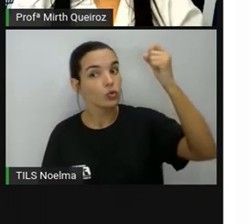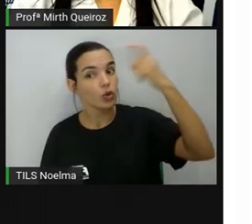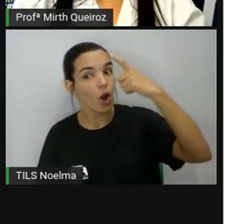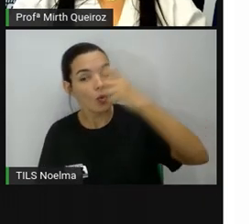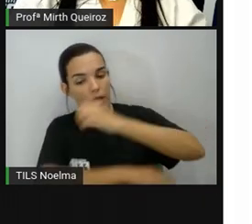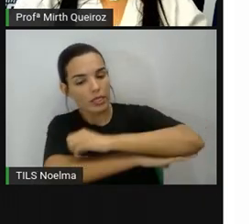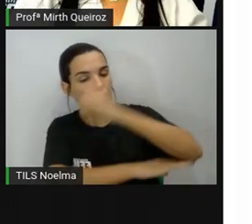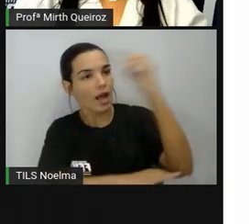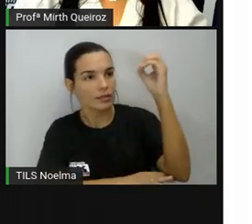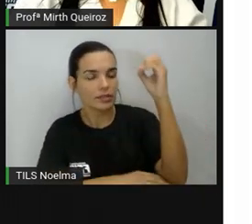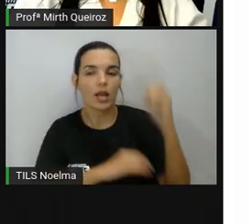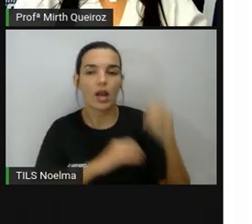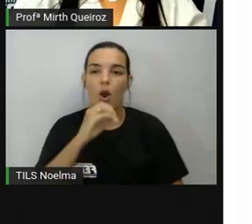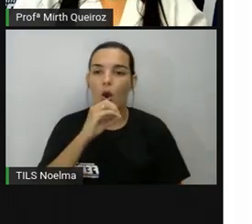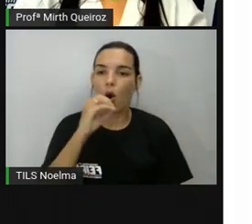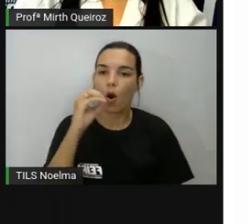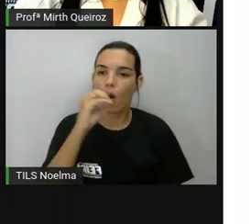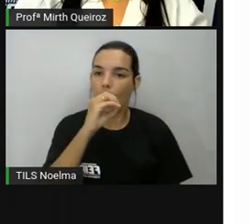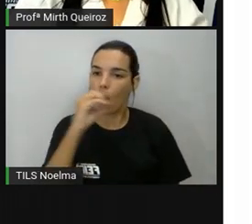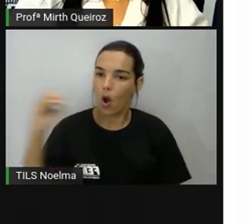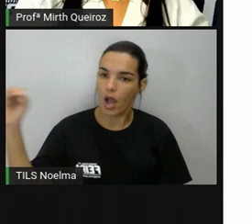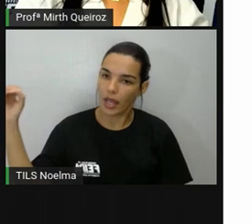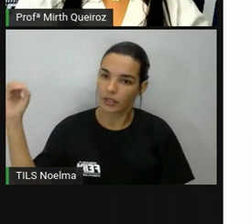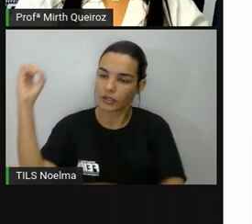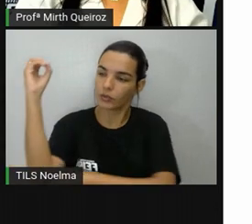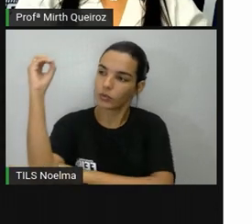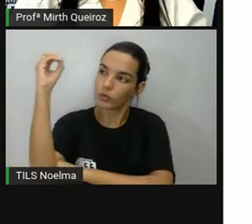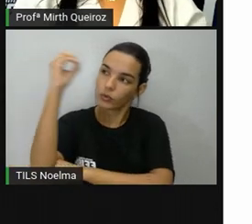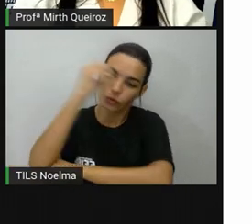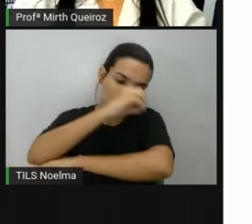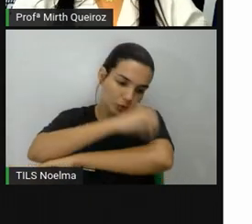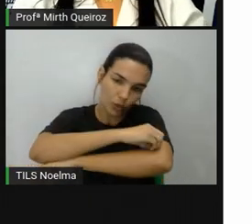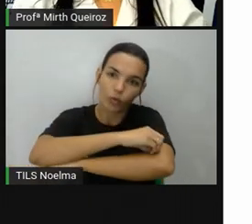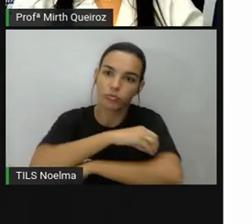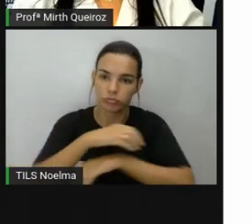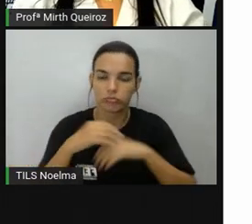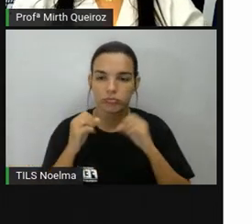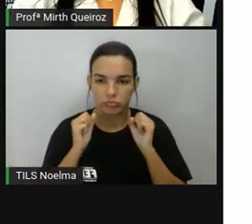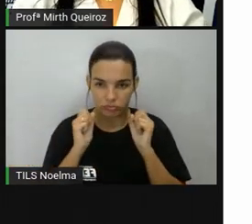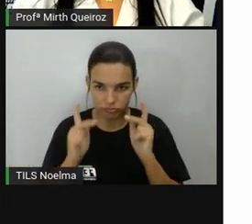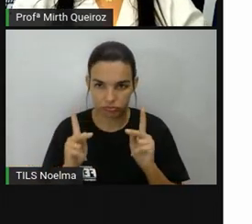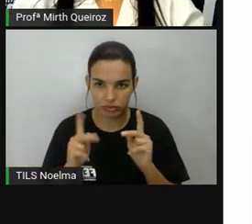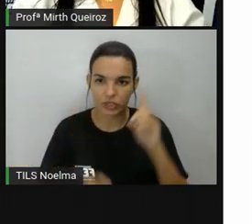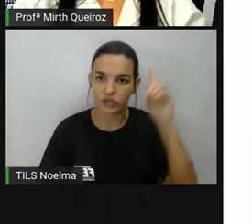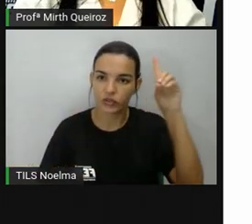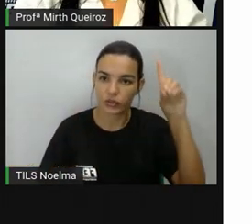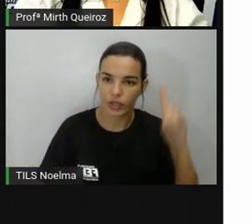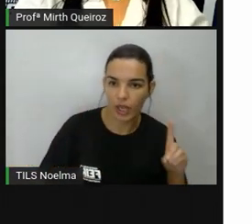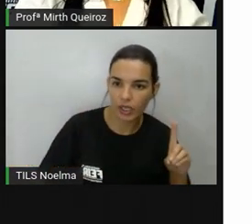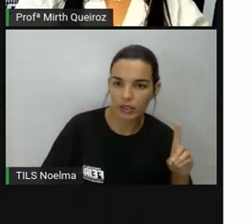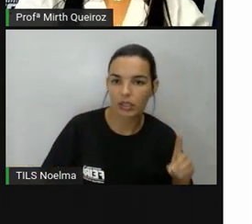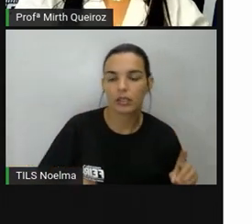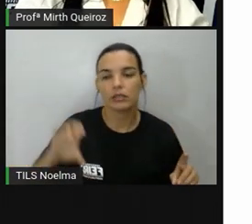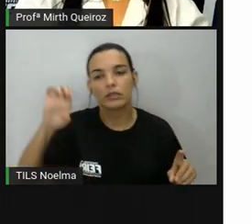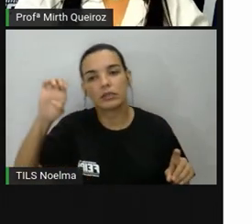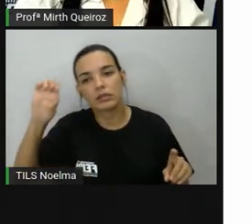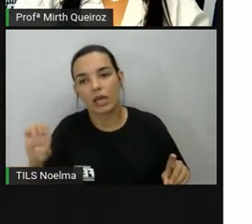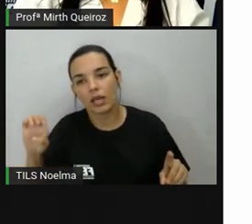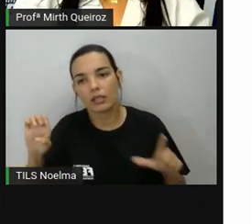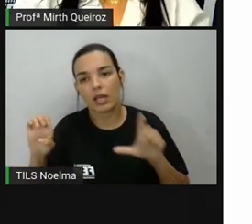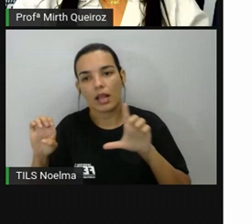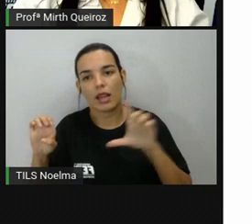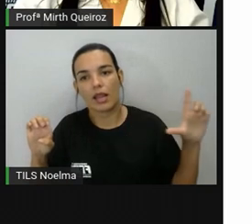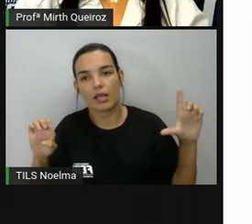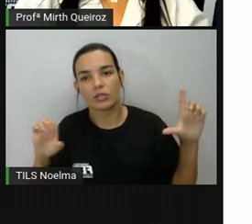nasce, o oeste vai estar onde o sol se põe. a gente coloca a nossa direita a leste e a nossa esquerda a oeste,